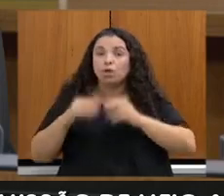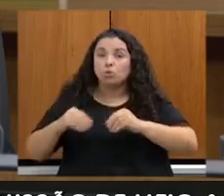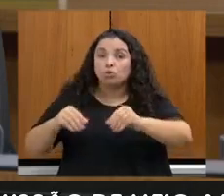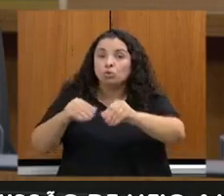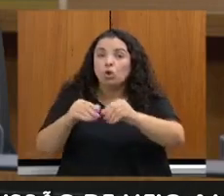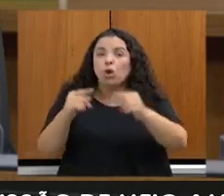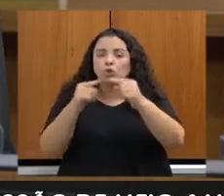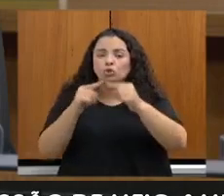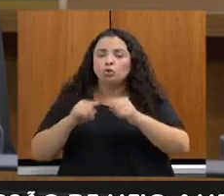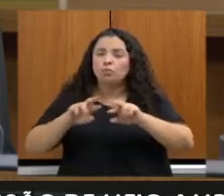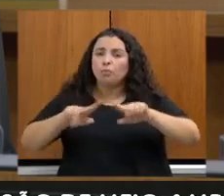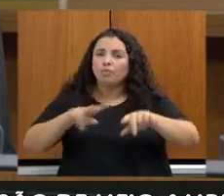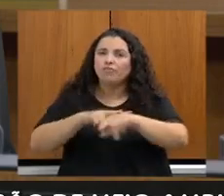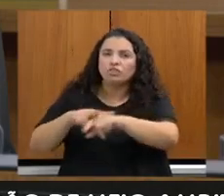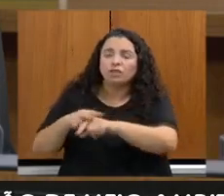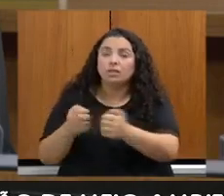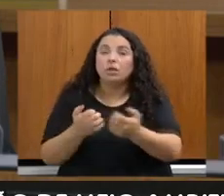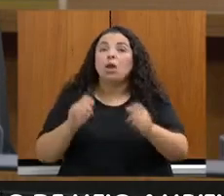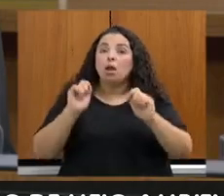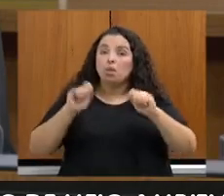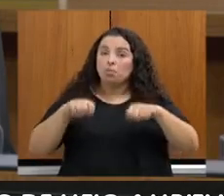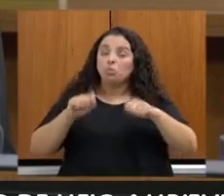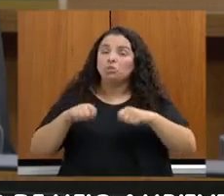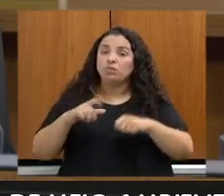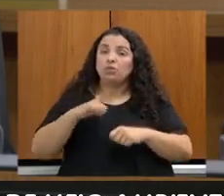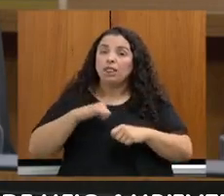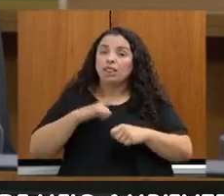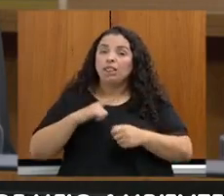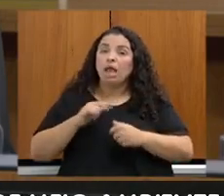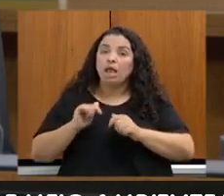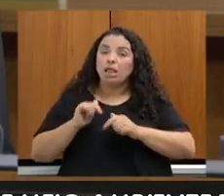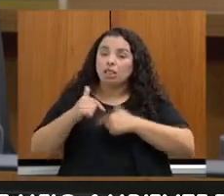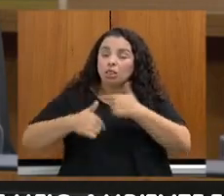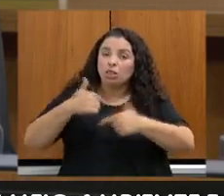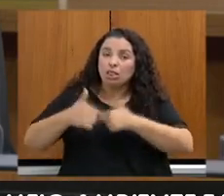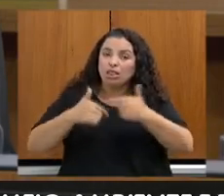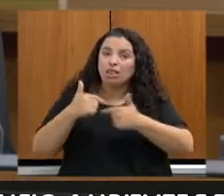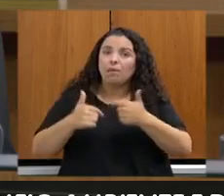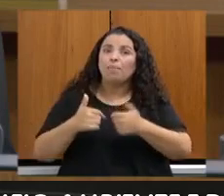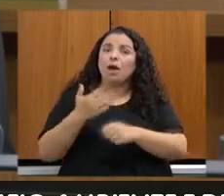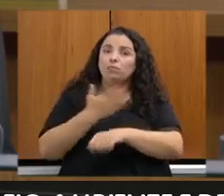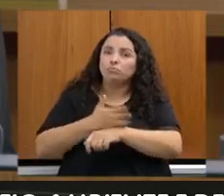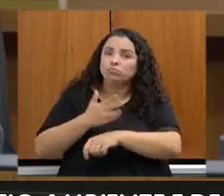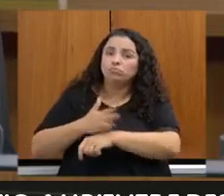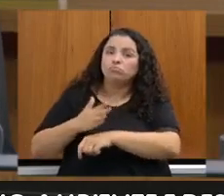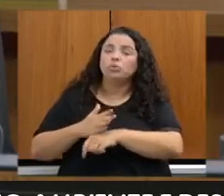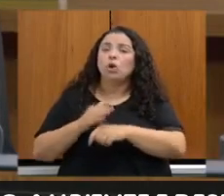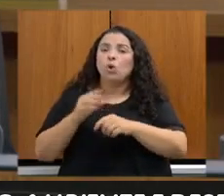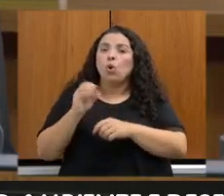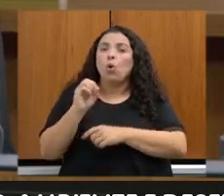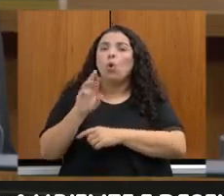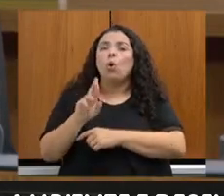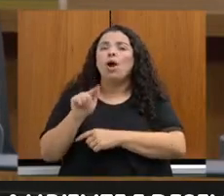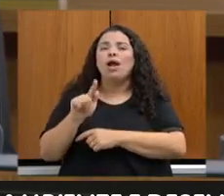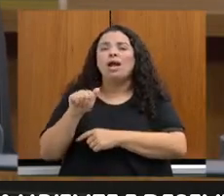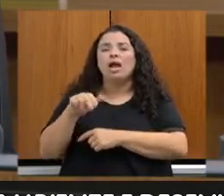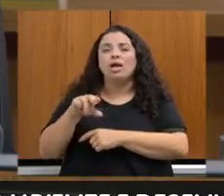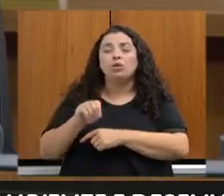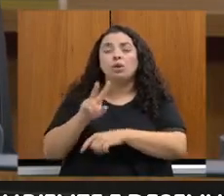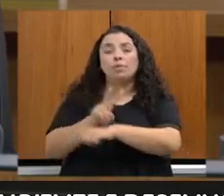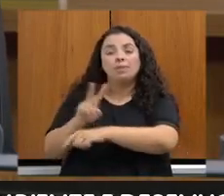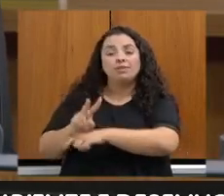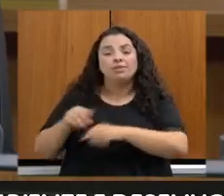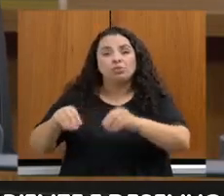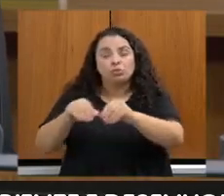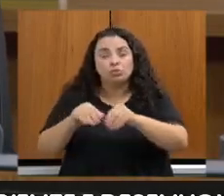agroecológicas, orgânicas, hoje, em larga escala. E é esse o nosso compromisso, deputada e secretária, em levar também não só um